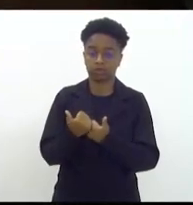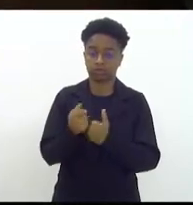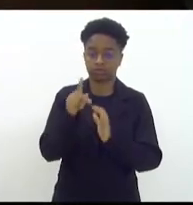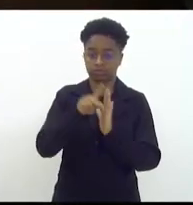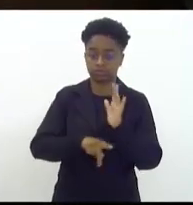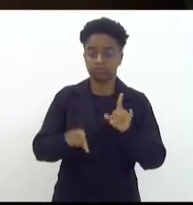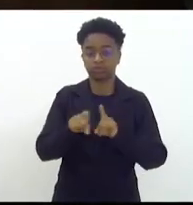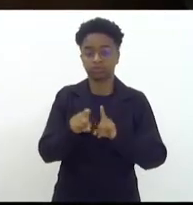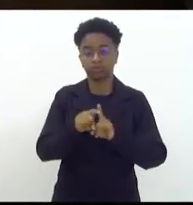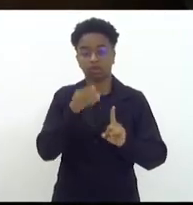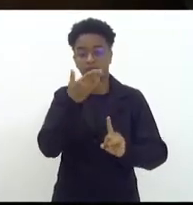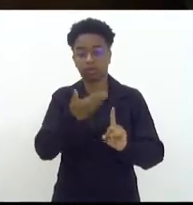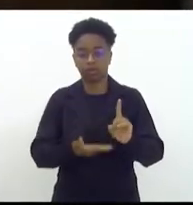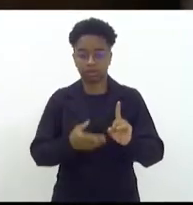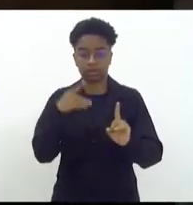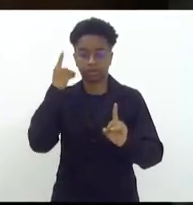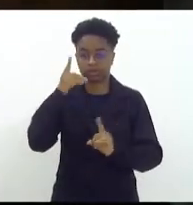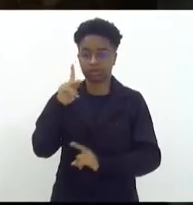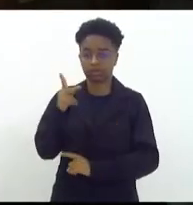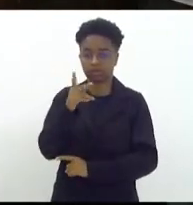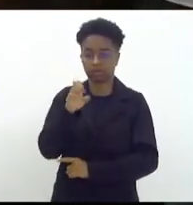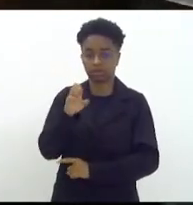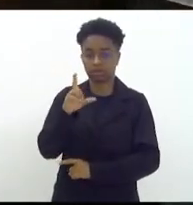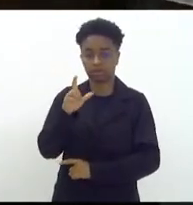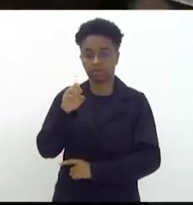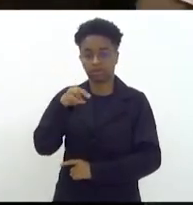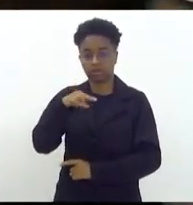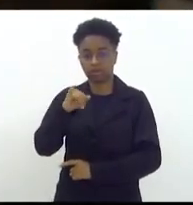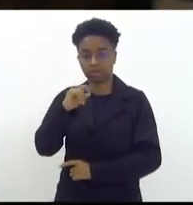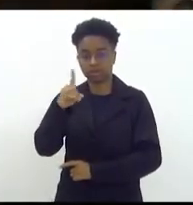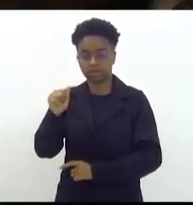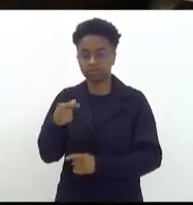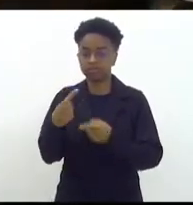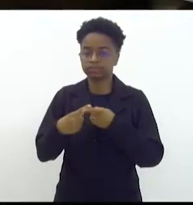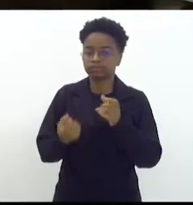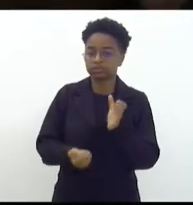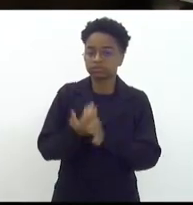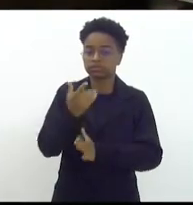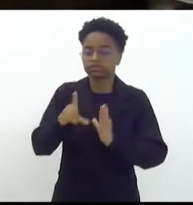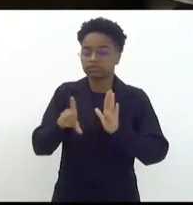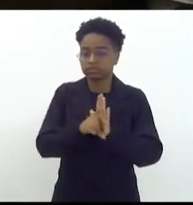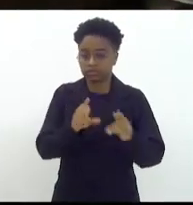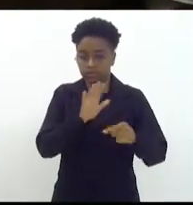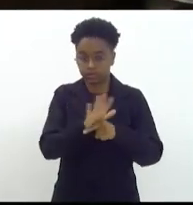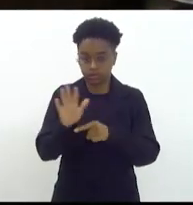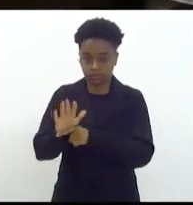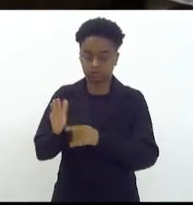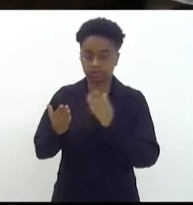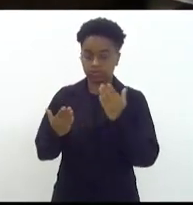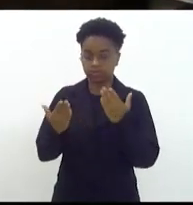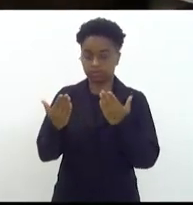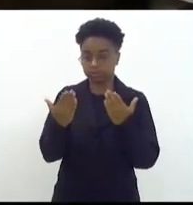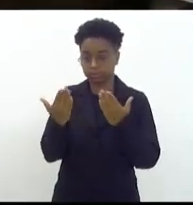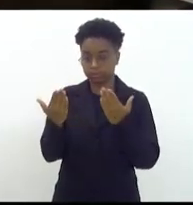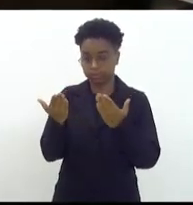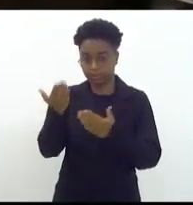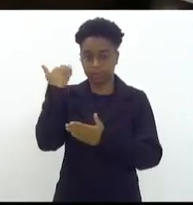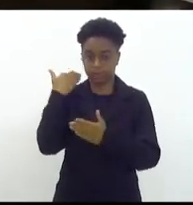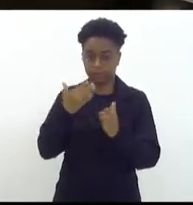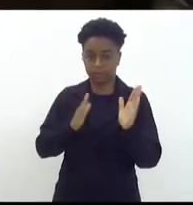homenagem à nossa deputada Eloneida, que fez uma lei que ajudou, na época, depois do cumpra-se, todas as